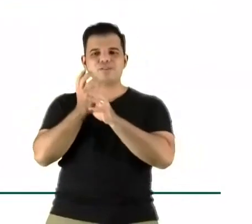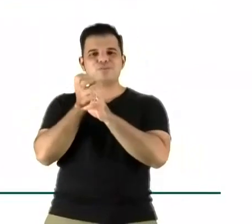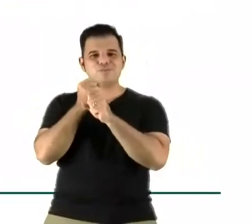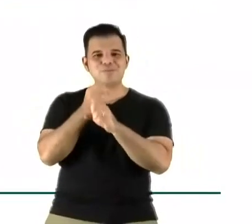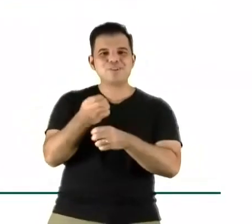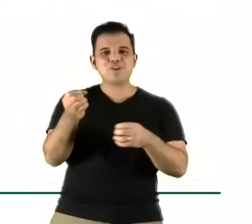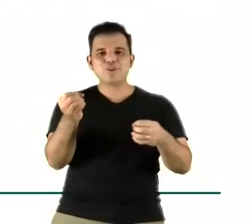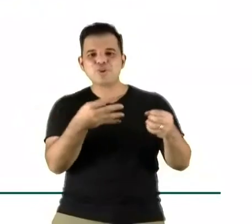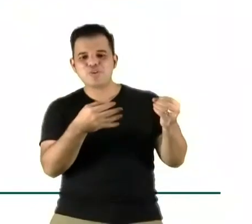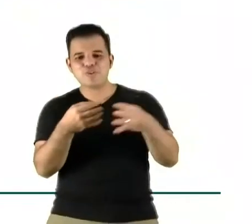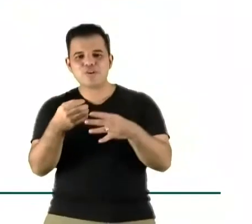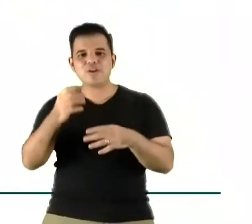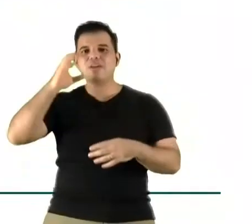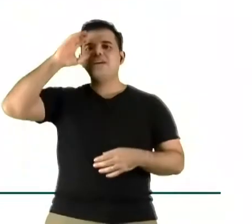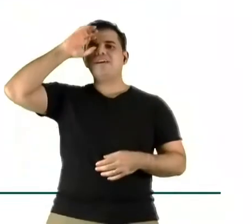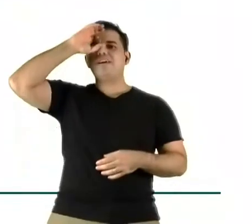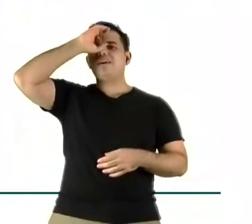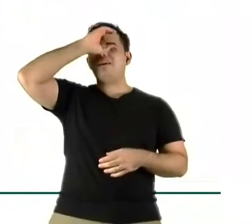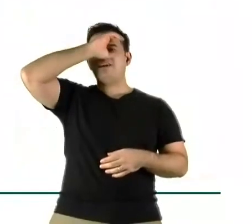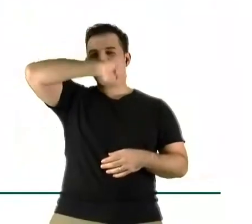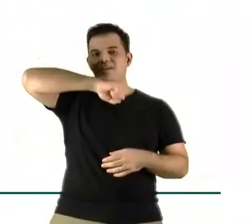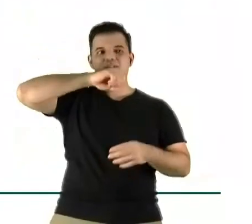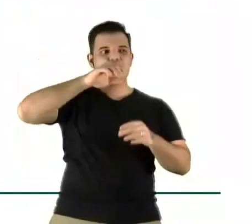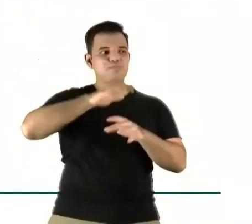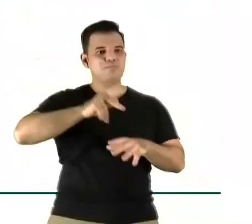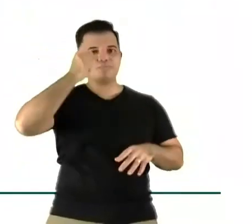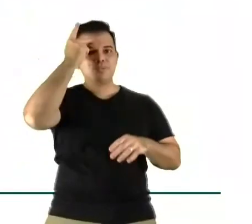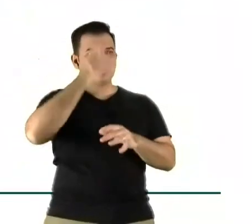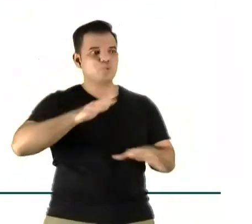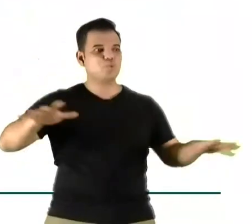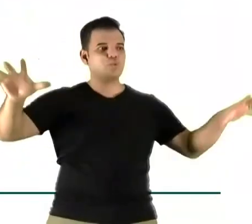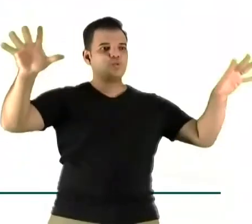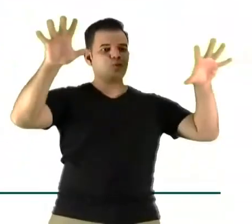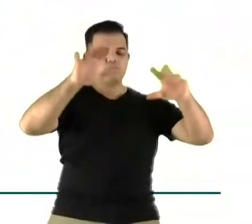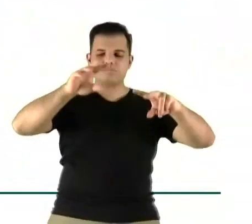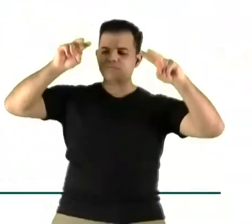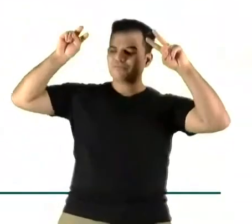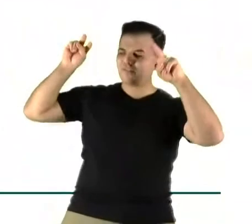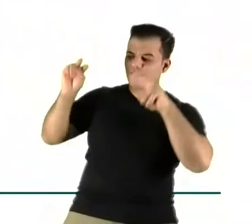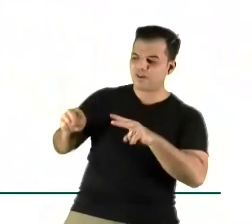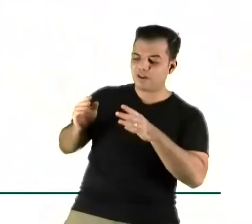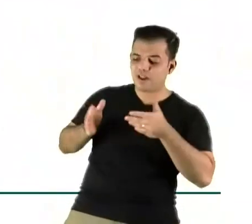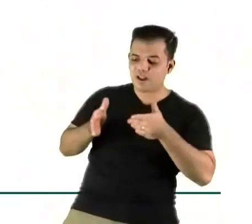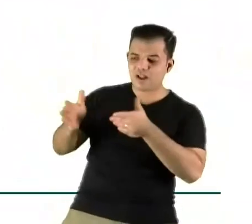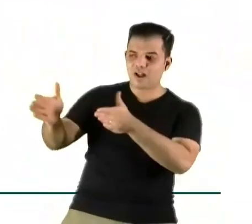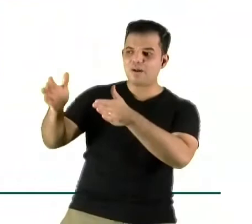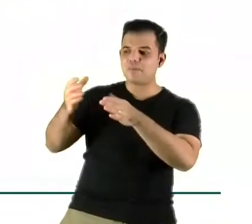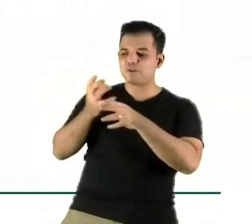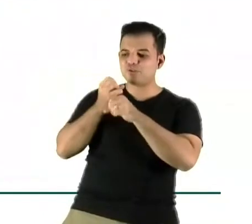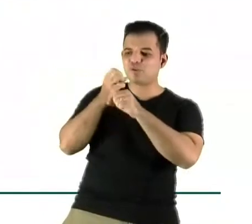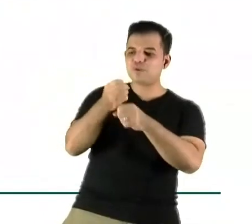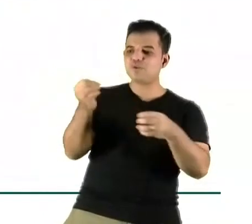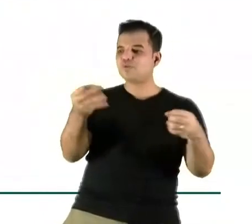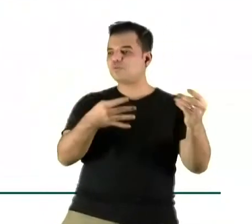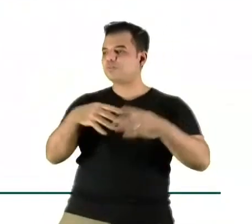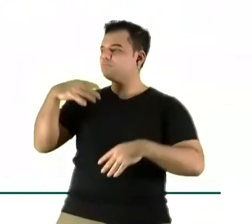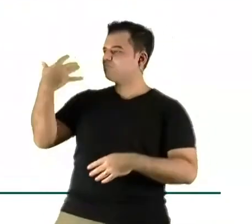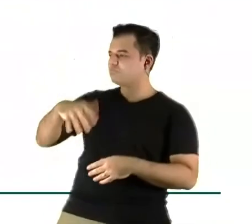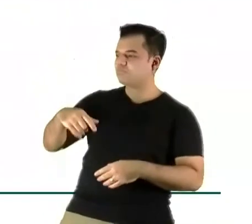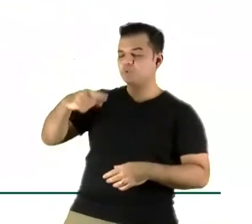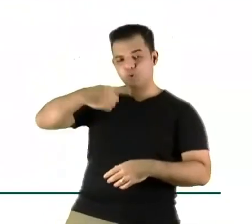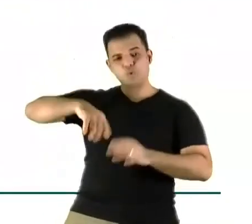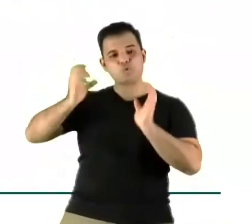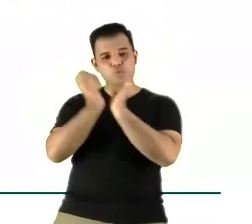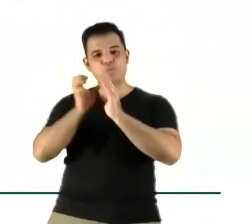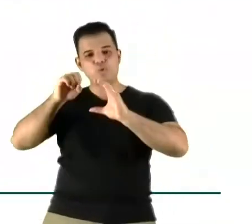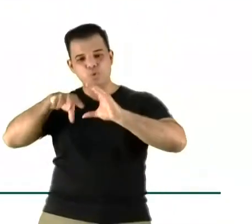como a gente faz, como o mercado como um todo vai enxergar, né, tanto nós quanto os anunciantes. Então, mas esse